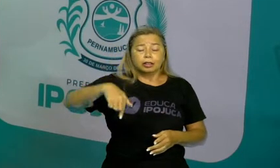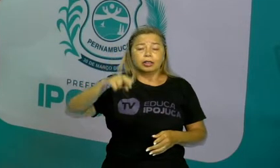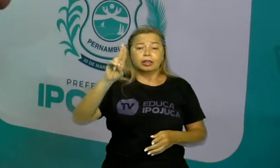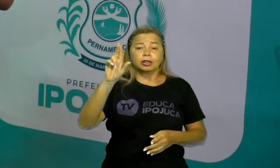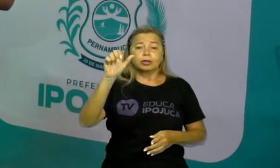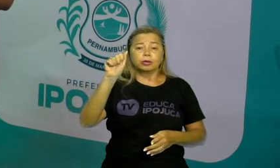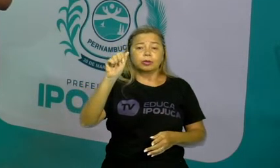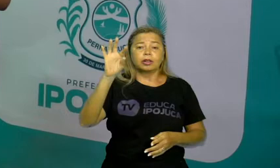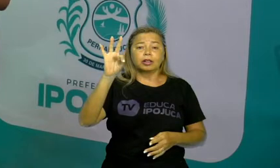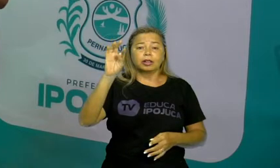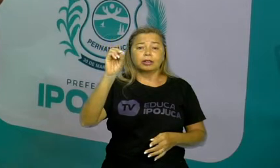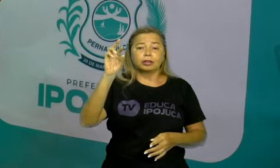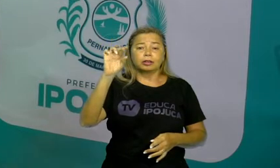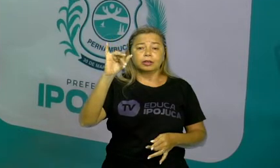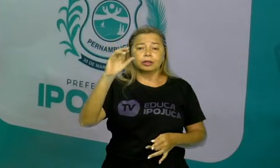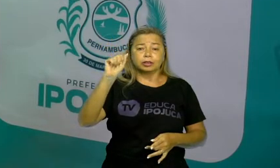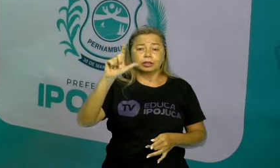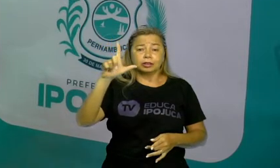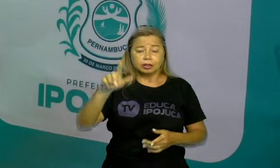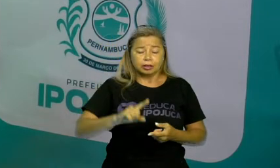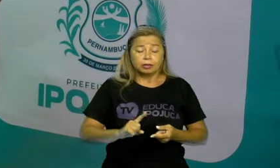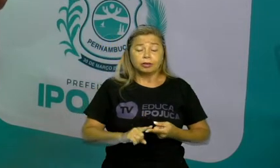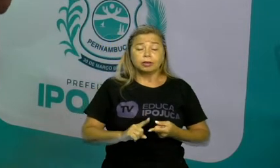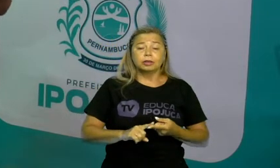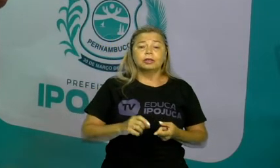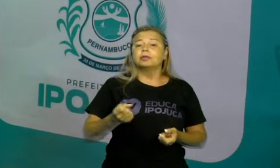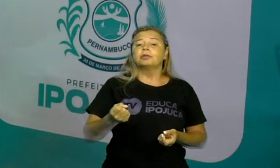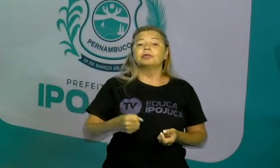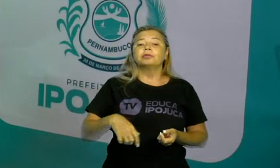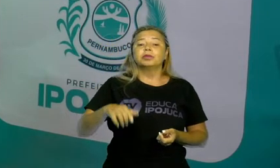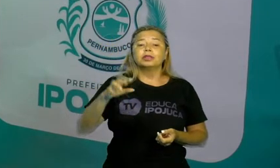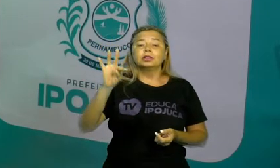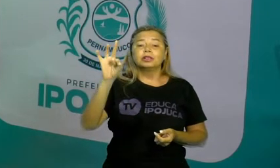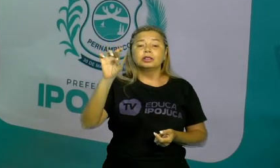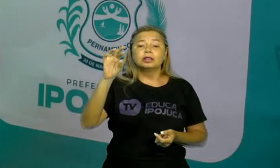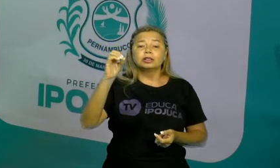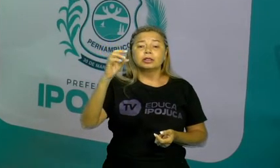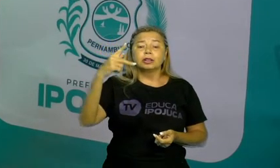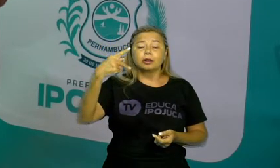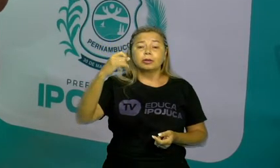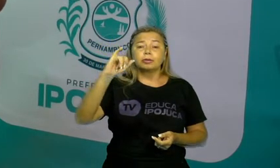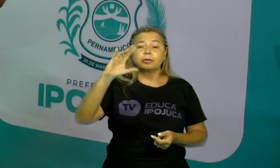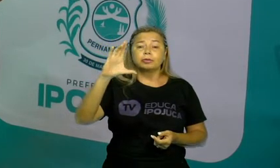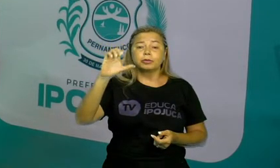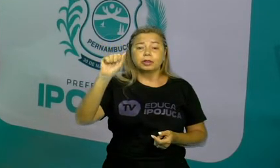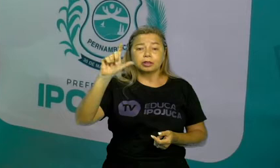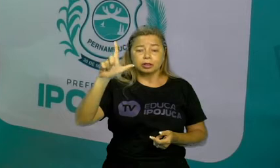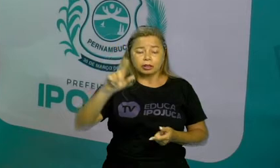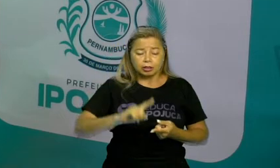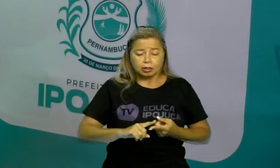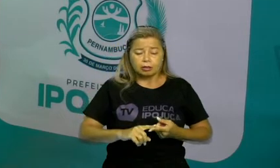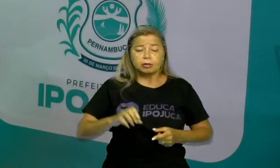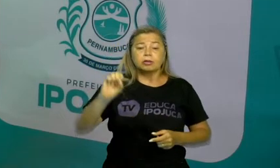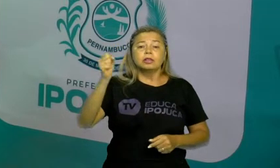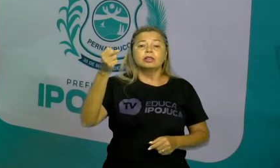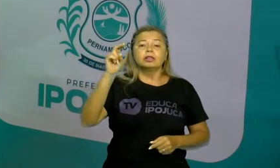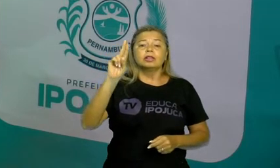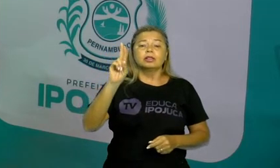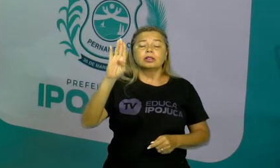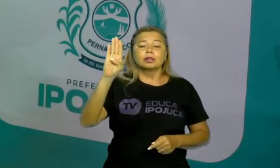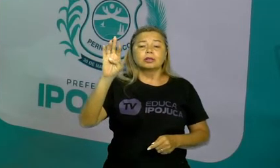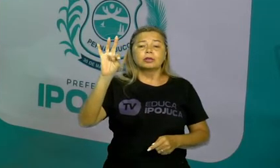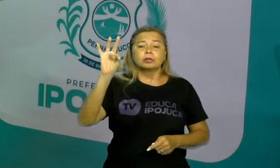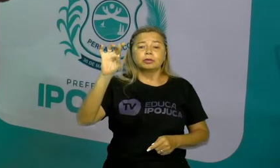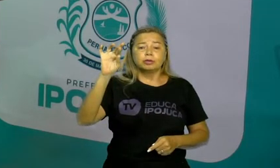subtropical. Mas a gente também tem outros tipos de clima em determinadas regiões, de acordo com a